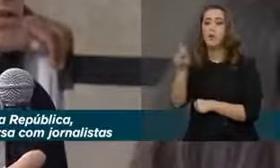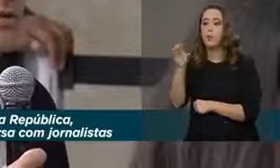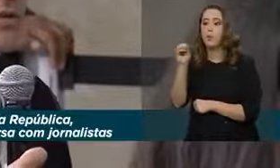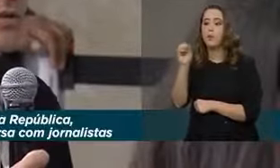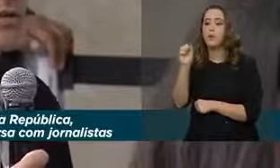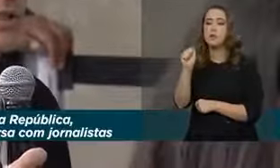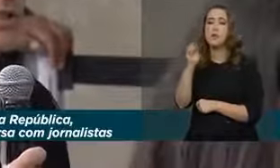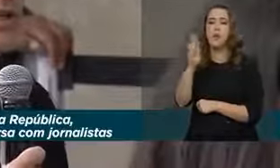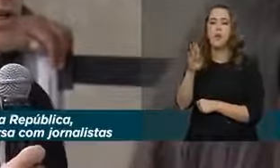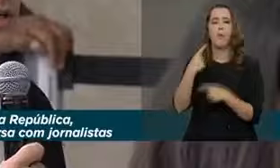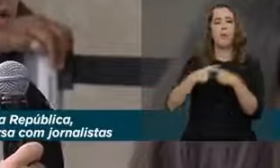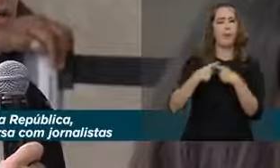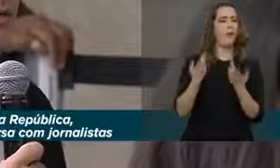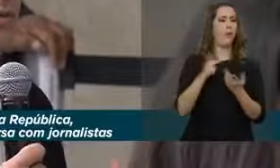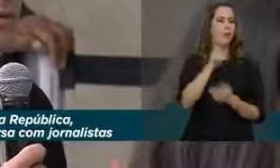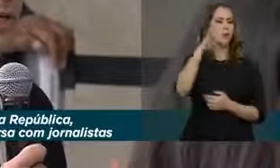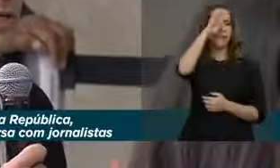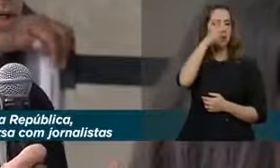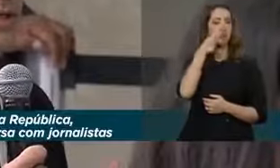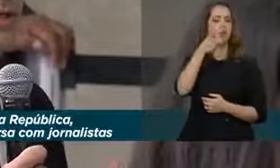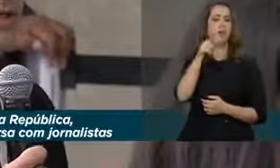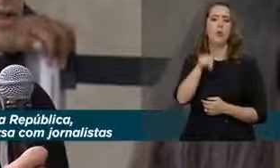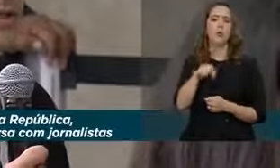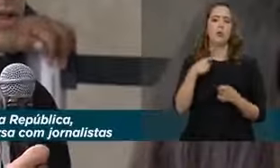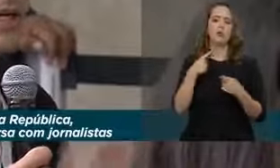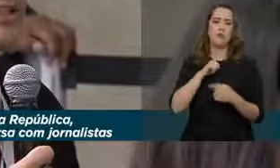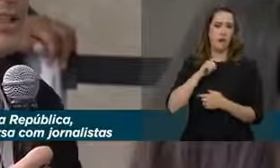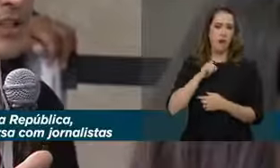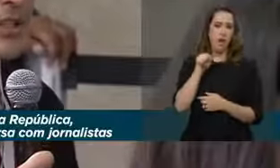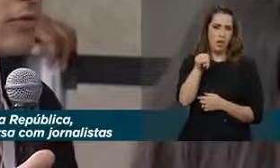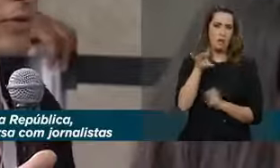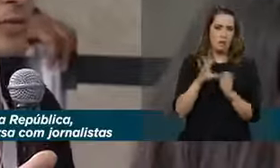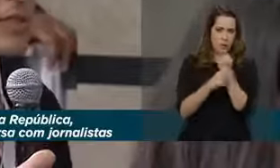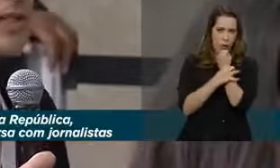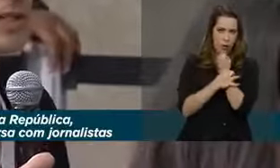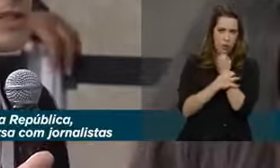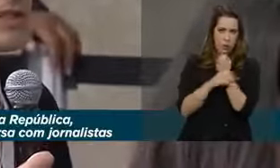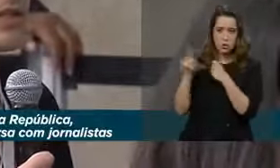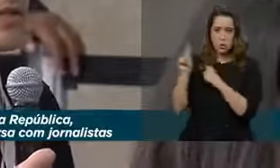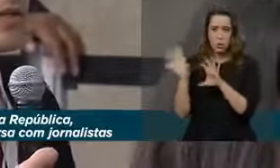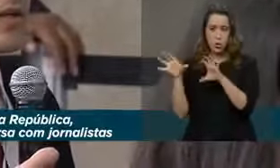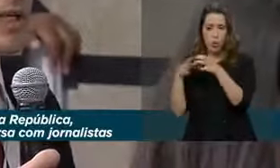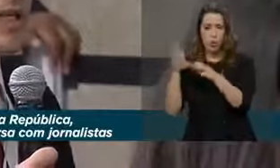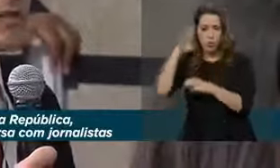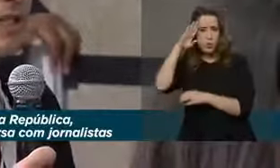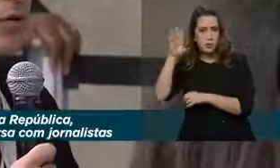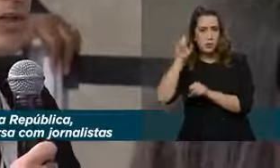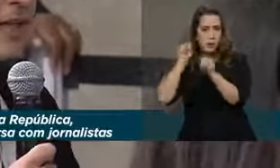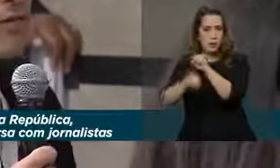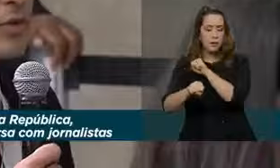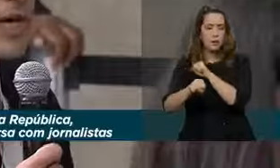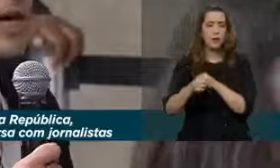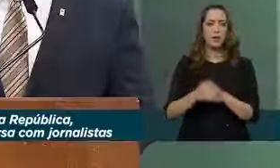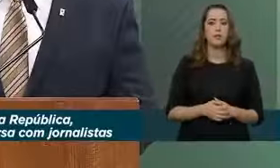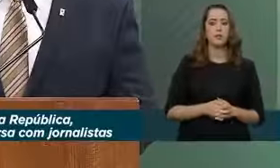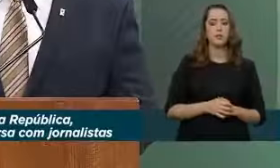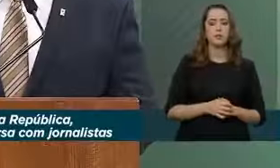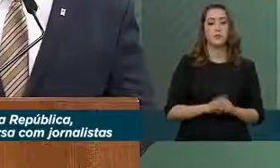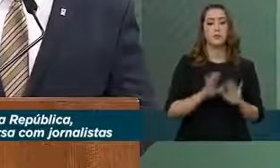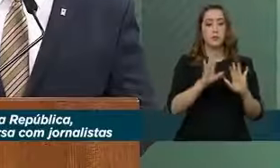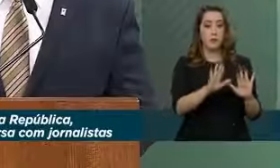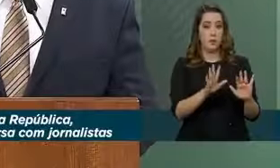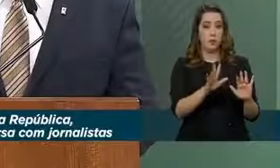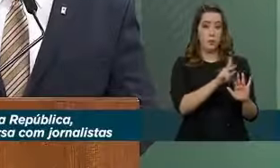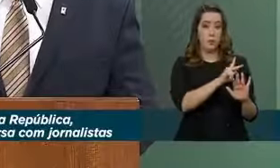presidente diz isso, se ele tem alguma garantia de que não foram os militares que mataram, se ele consegue refutar